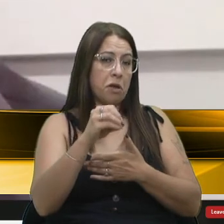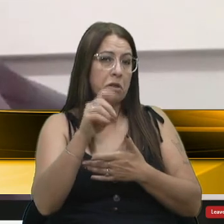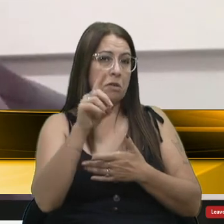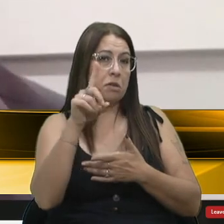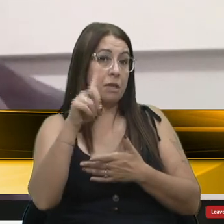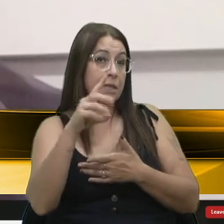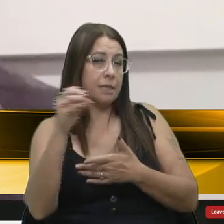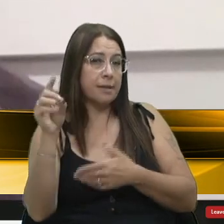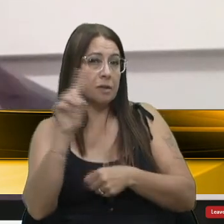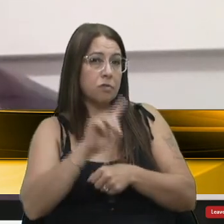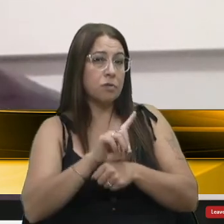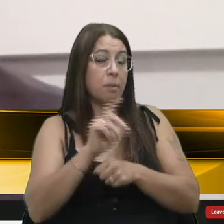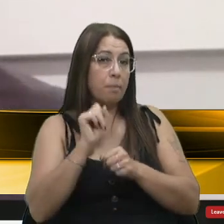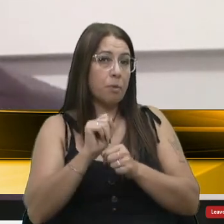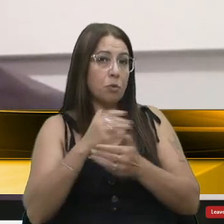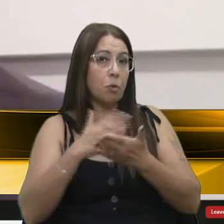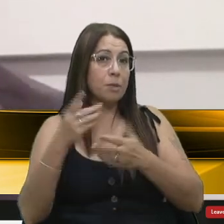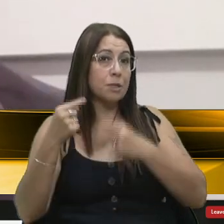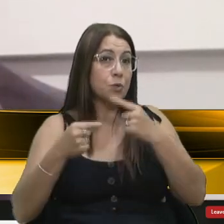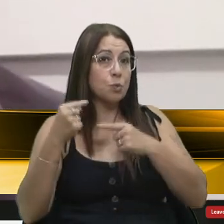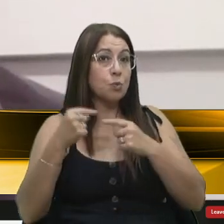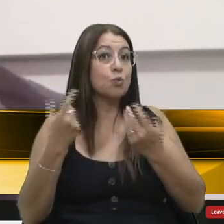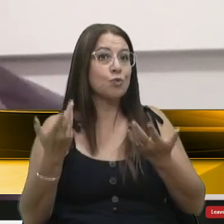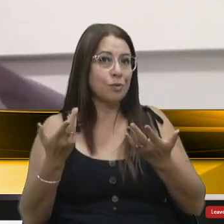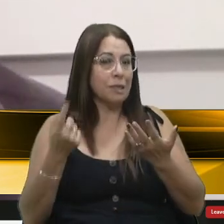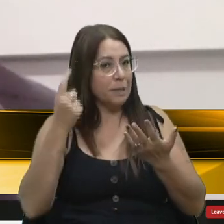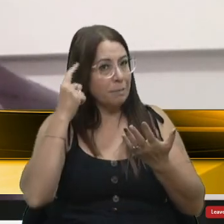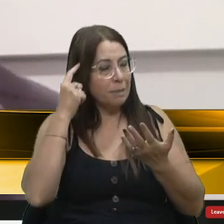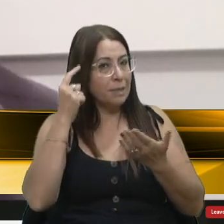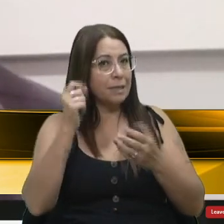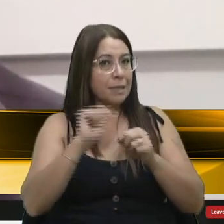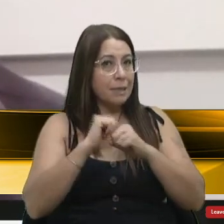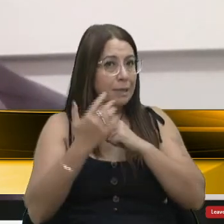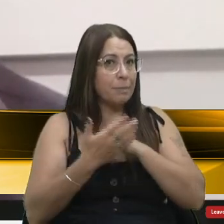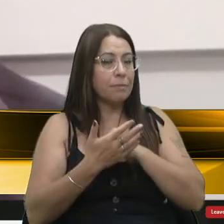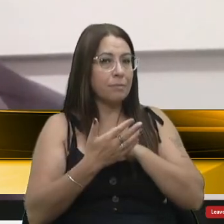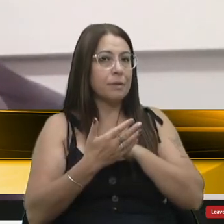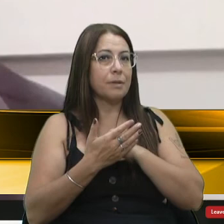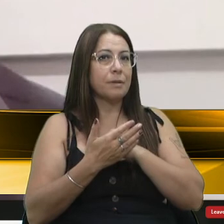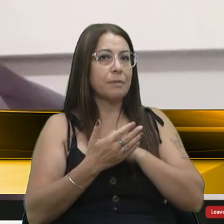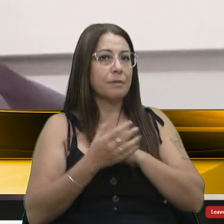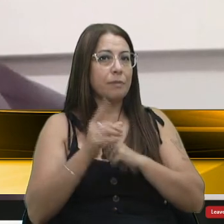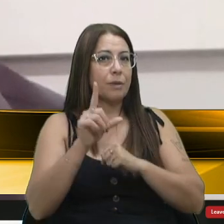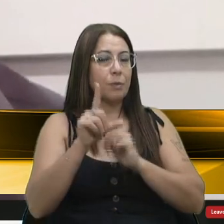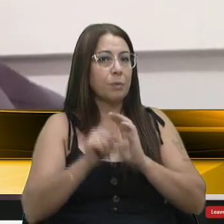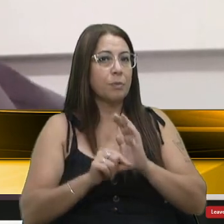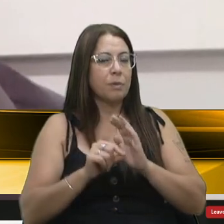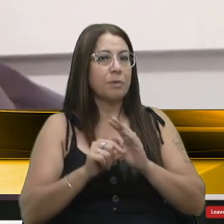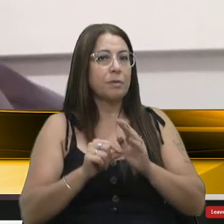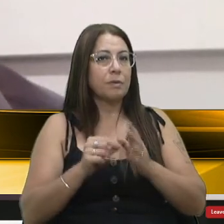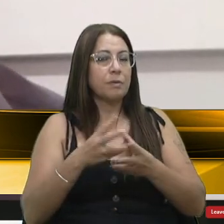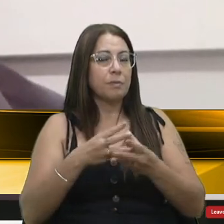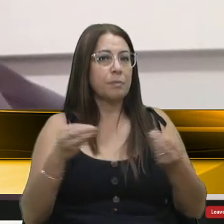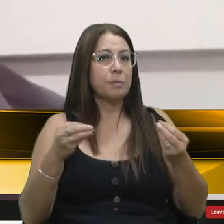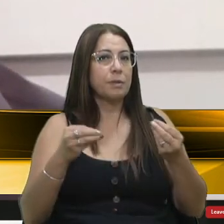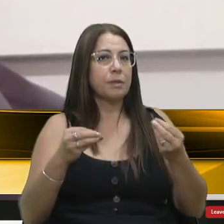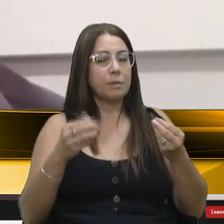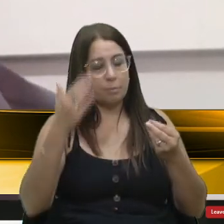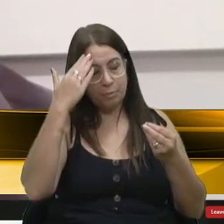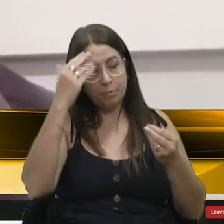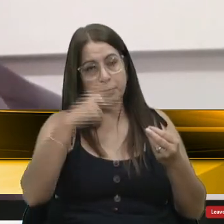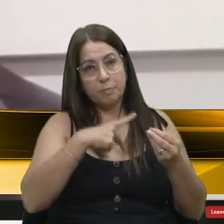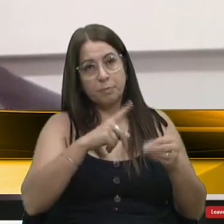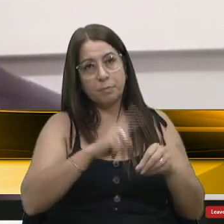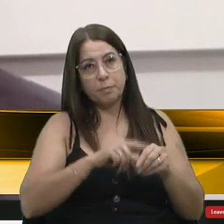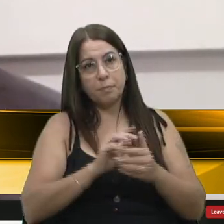dias, já dá pra começar a discutir, pelo menos a gente pensa que essa pandemia, aí, os dias vai passar. Obrigado, presidente, e agradeço pela